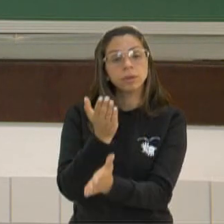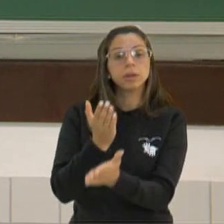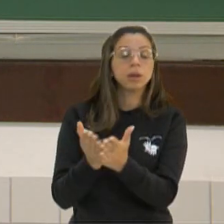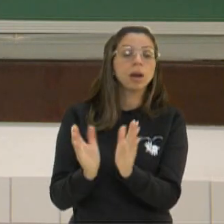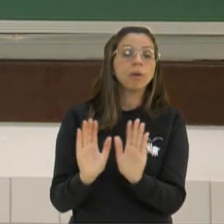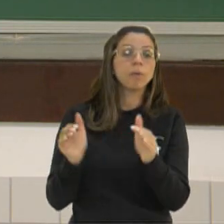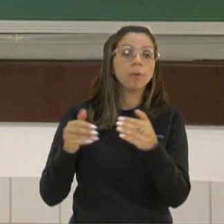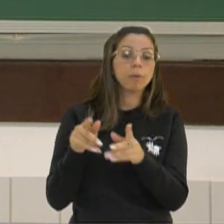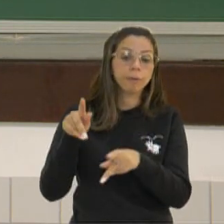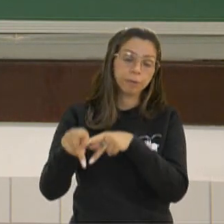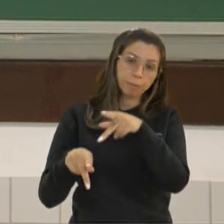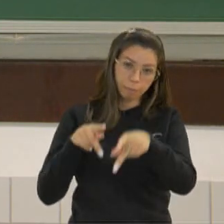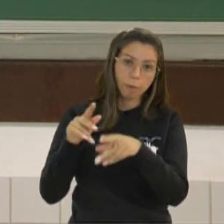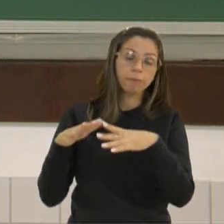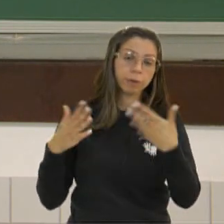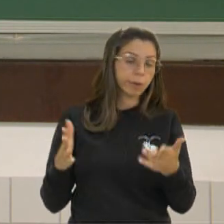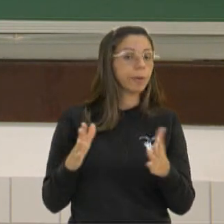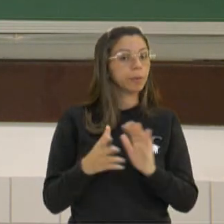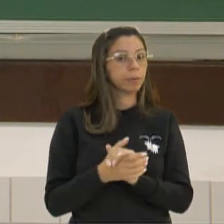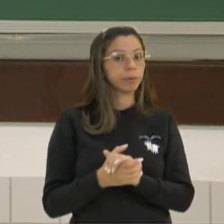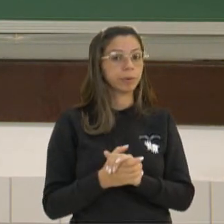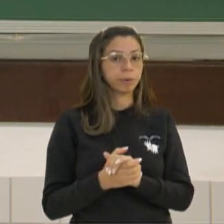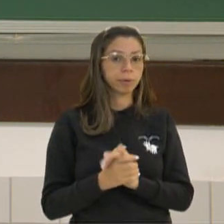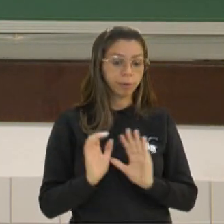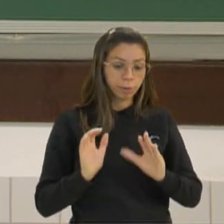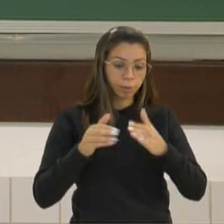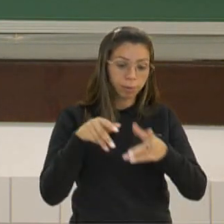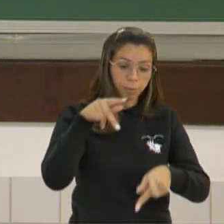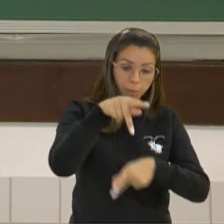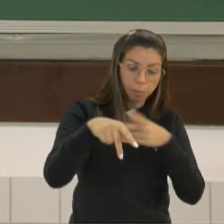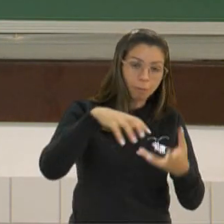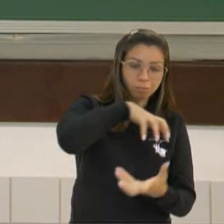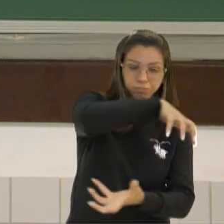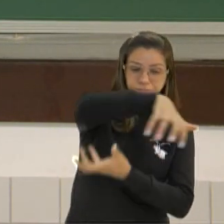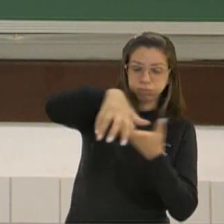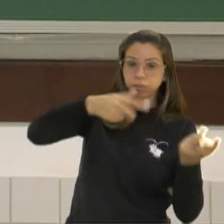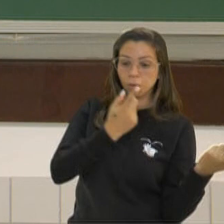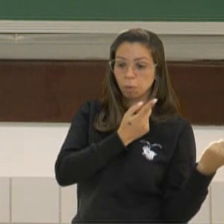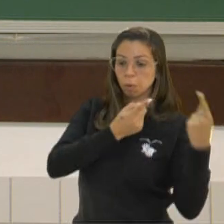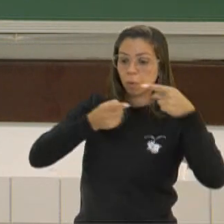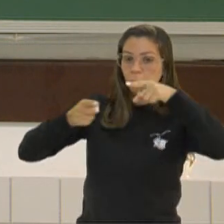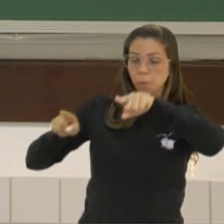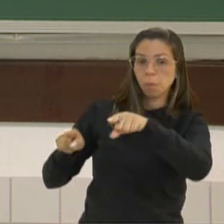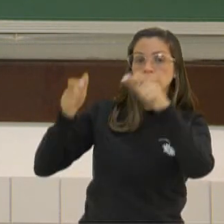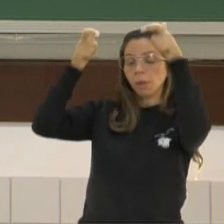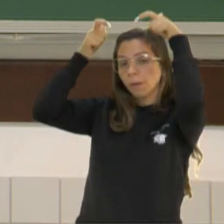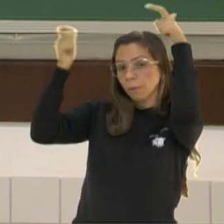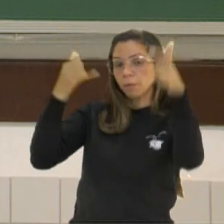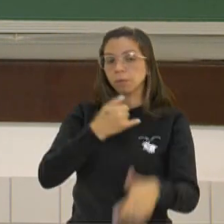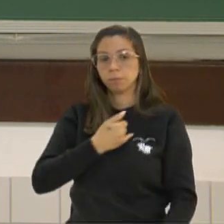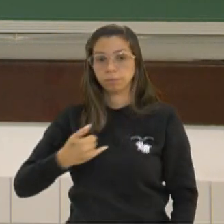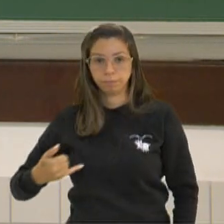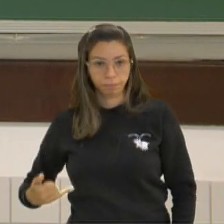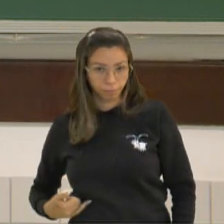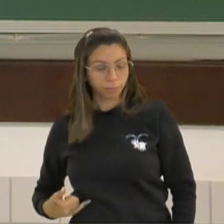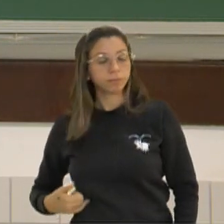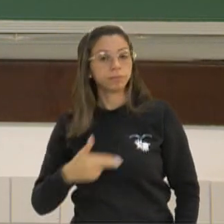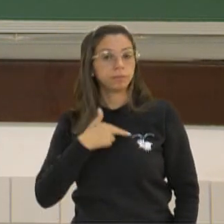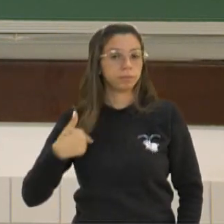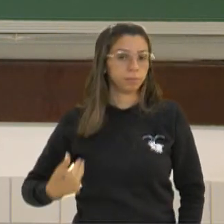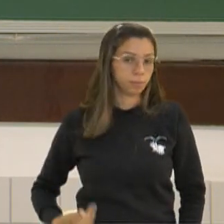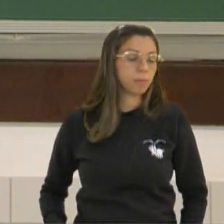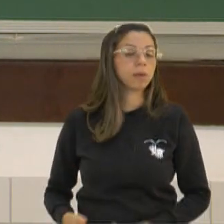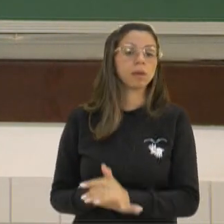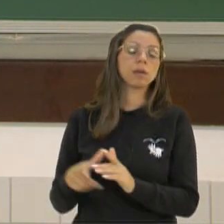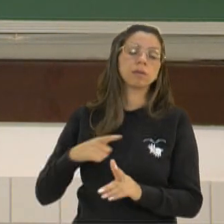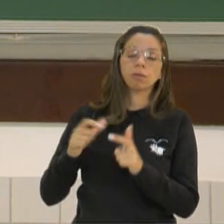camponeses. Então foi uma revolta dos camponeses contra o império chinês, que era gigantesco, já realizava trocas